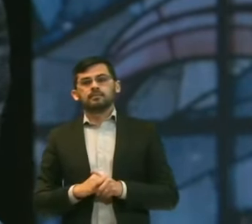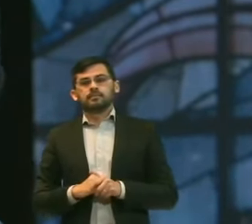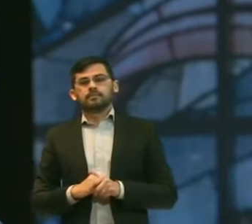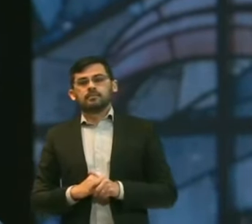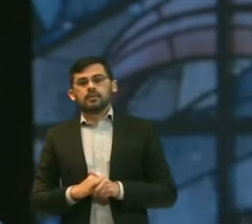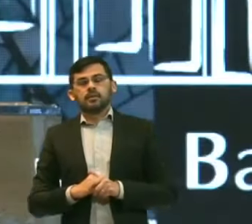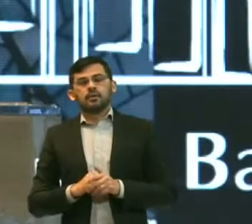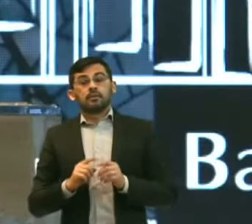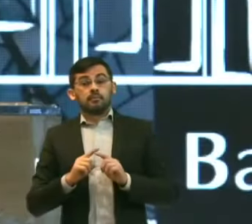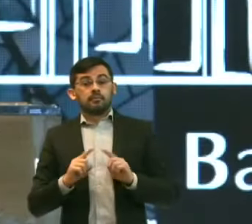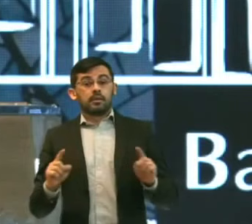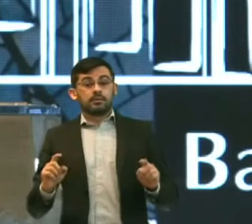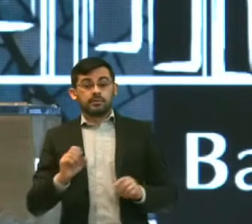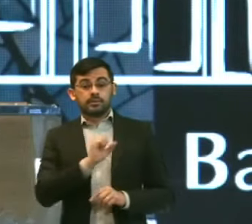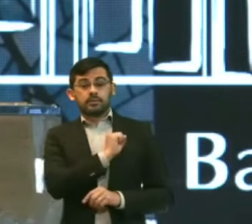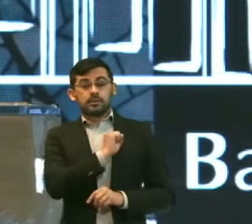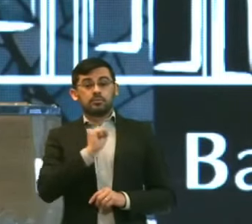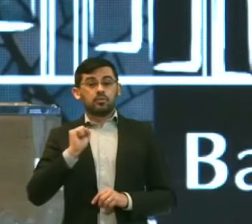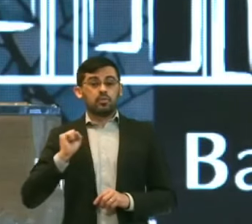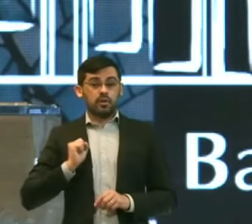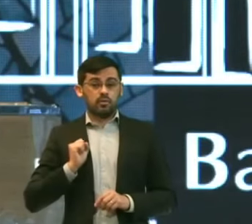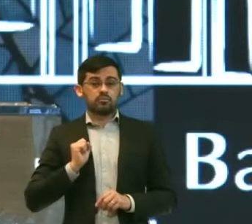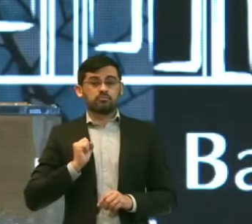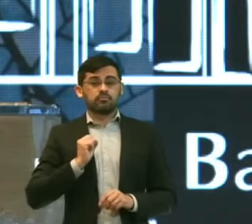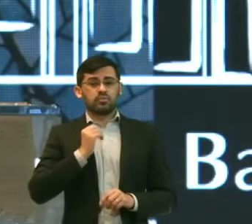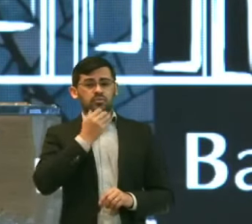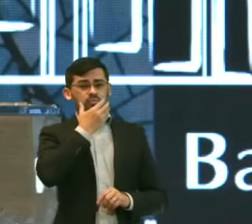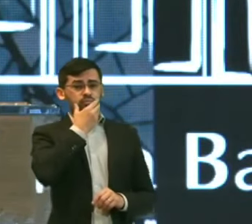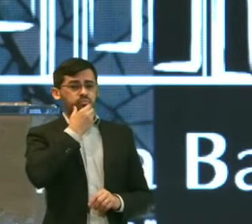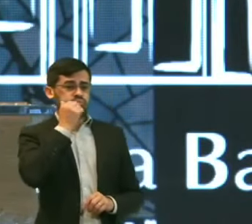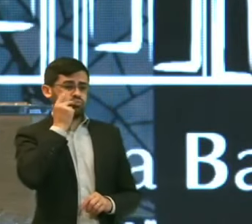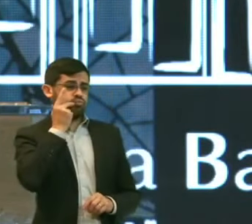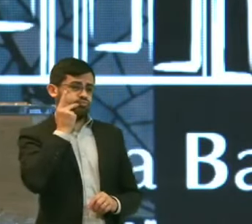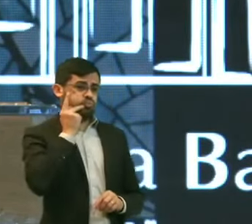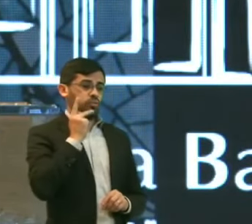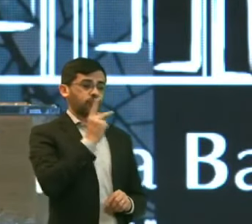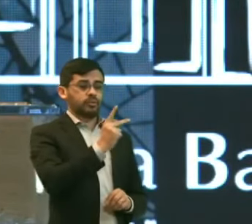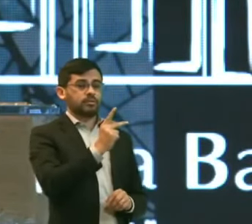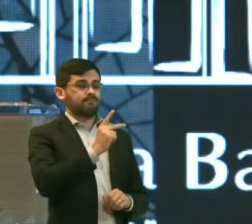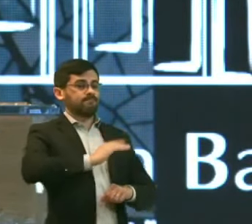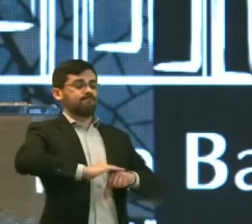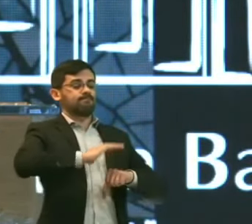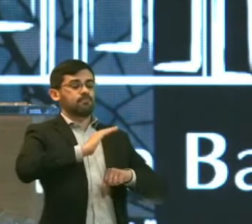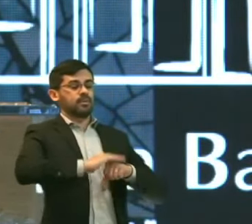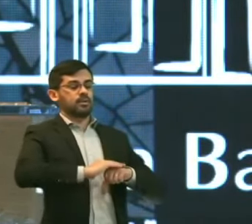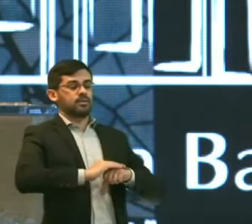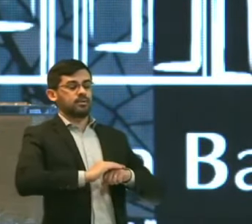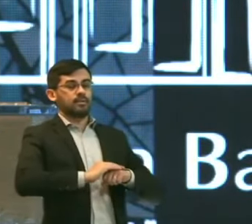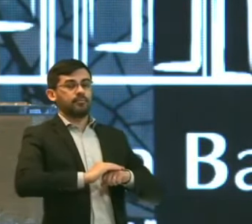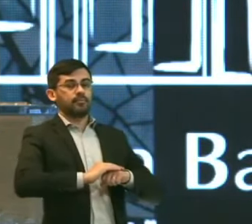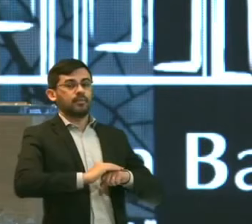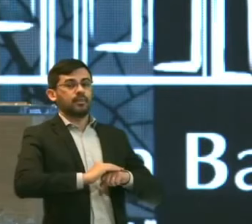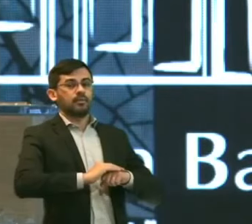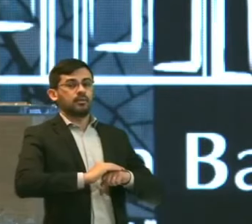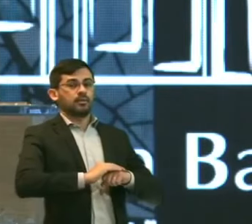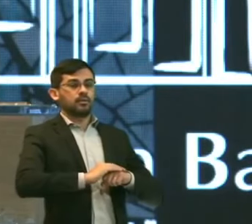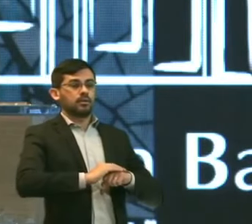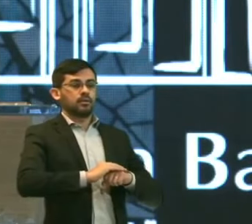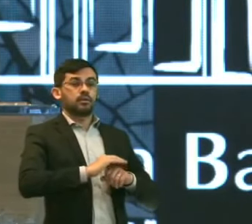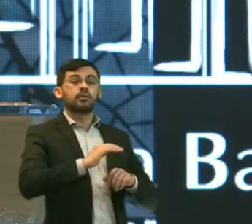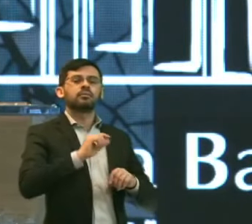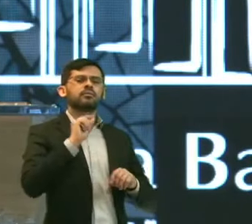Mas Samuel Profetiza mais E ele diz E para quem Está